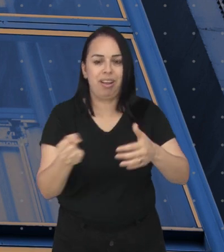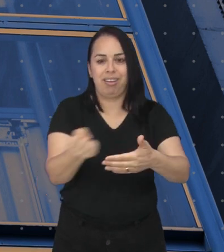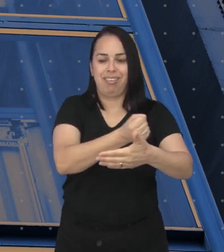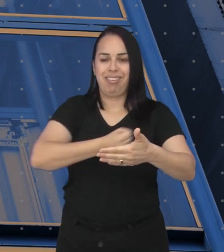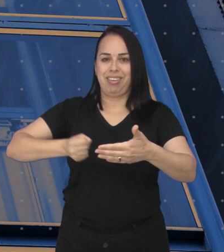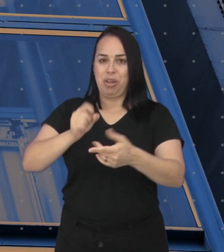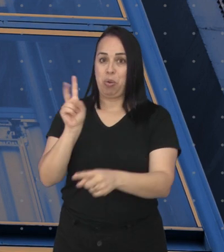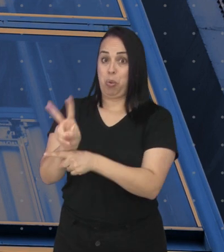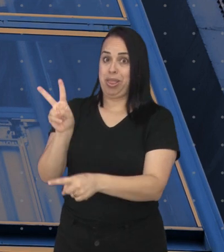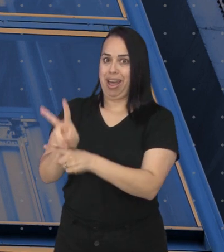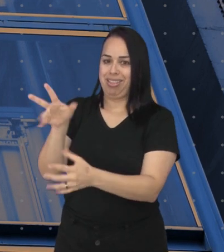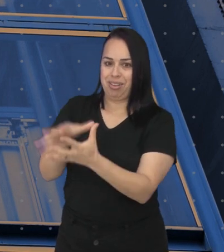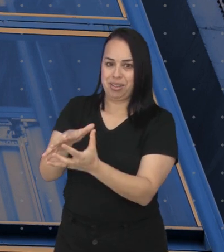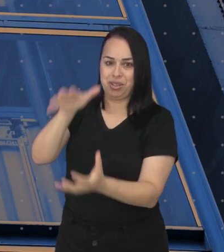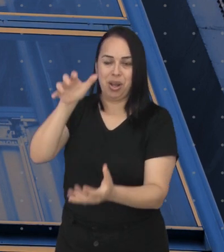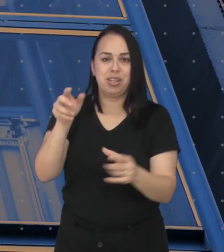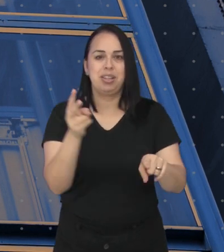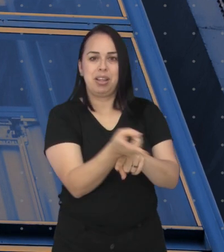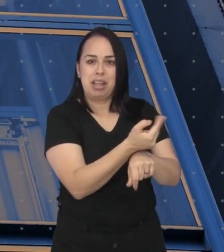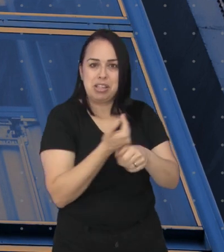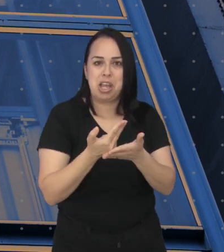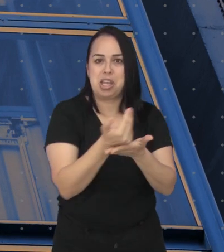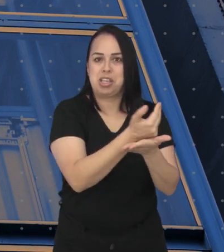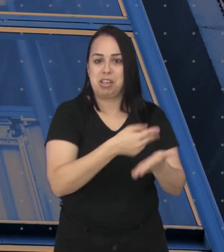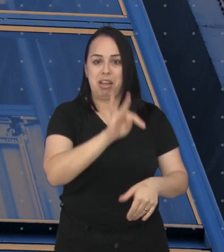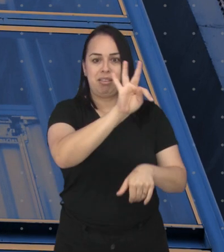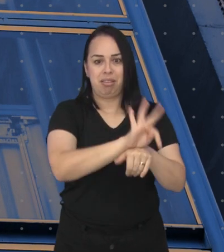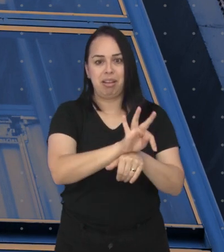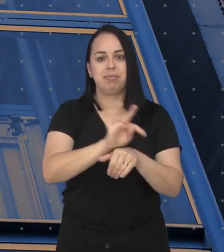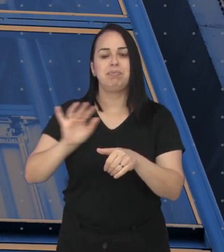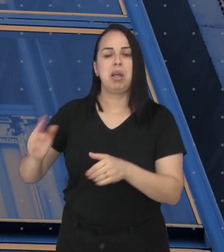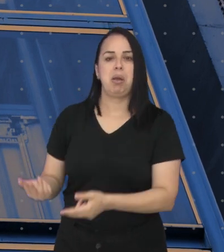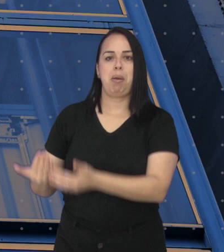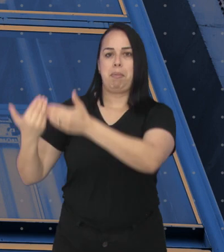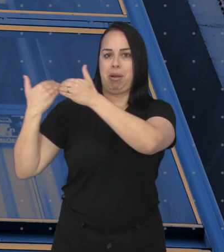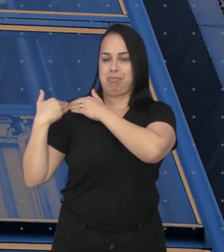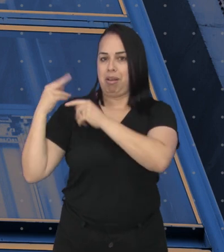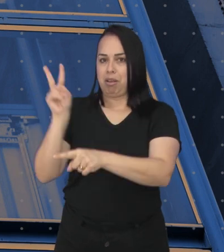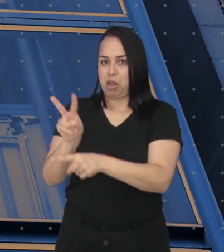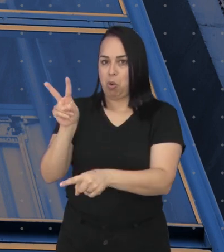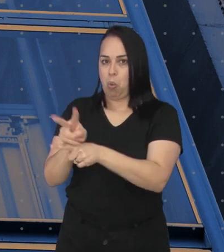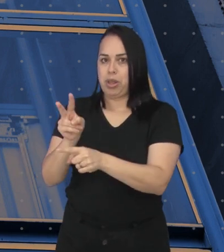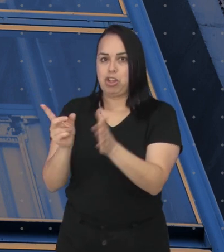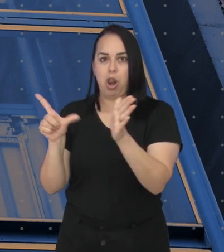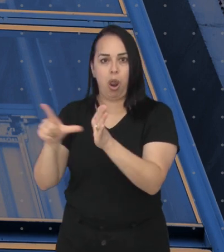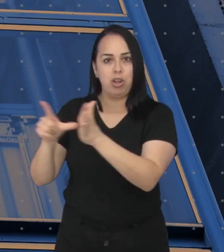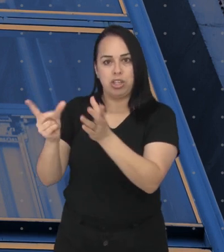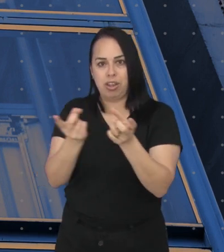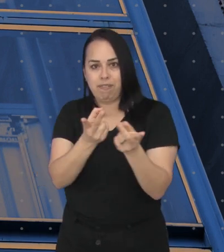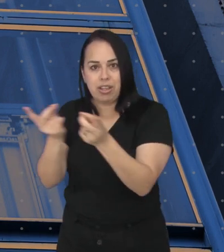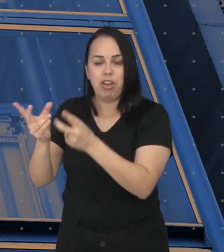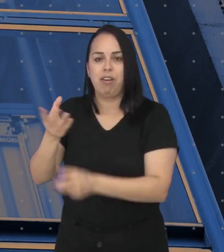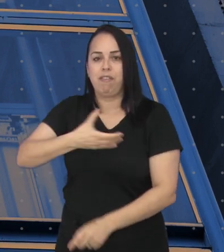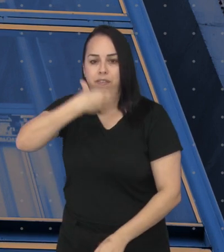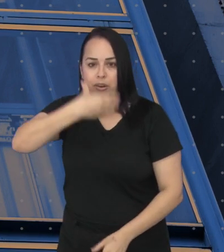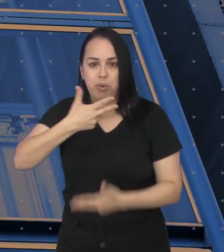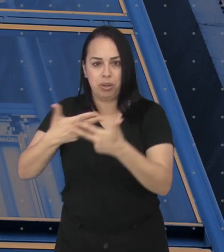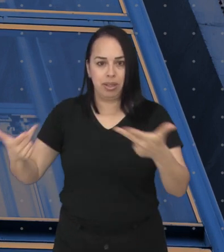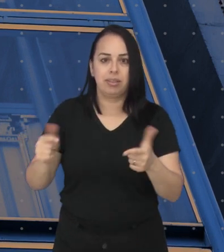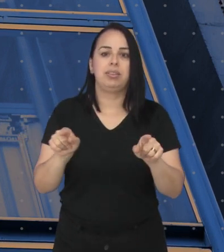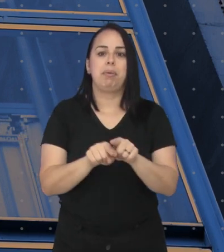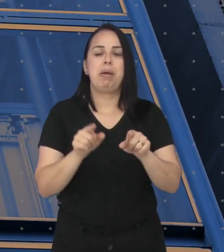costureira, cozinheiro, cuidador de idosos, desenhista técnico, encarregado de hortifruti-grangeiros,